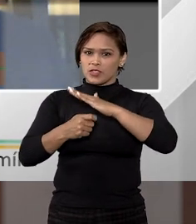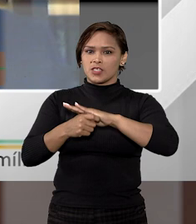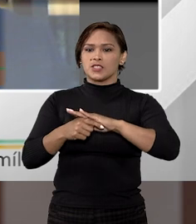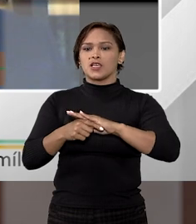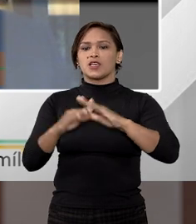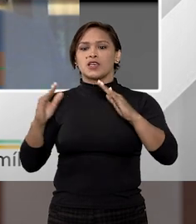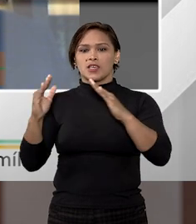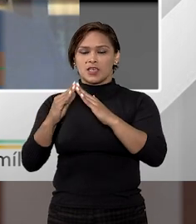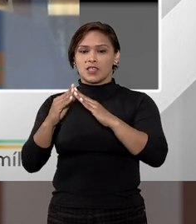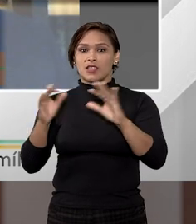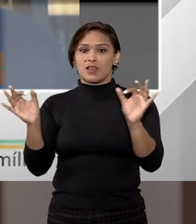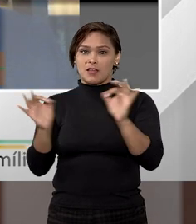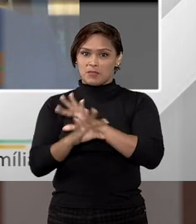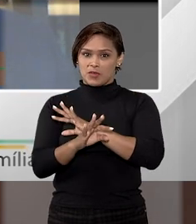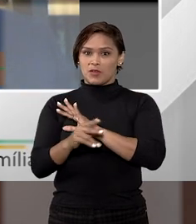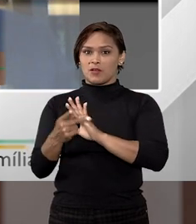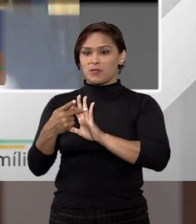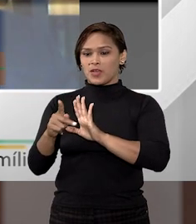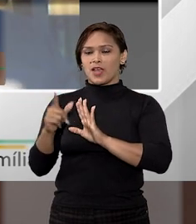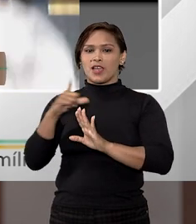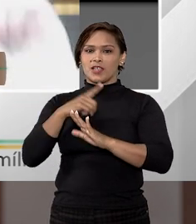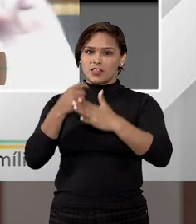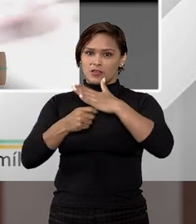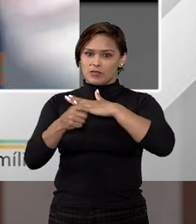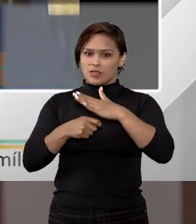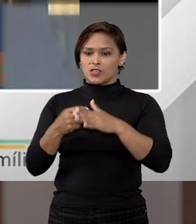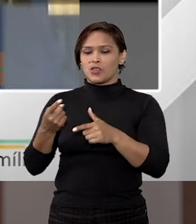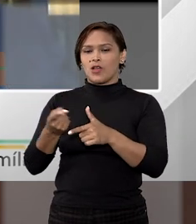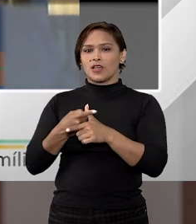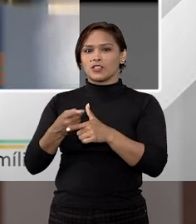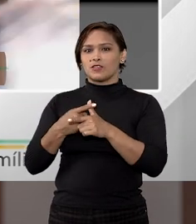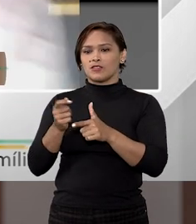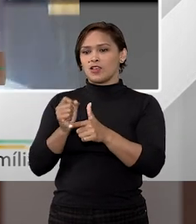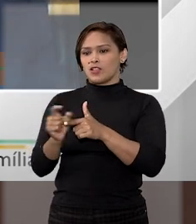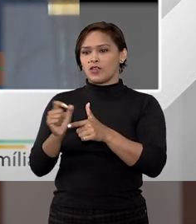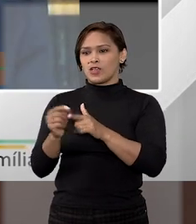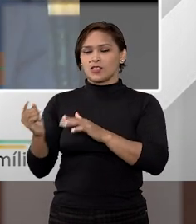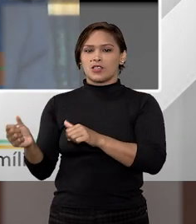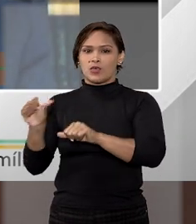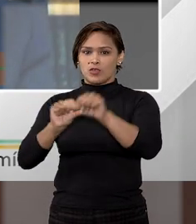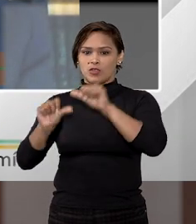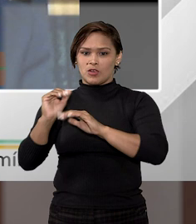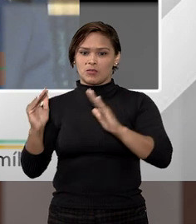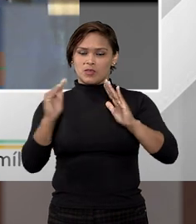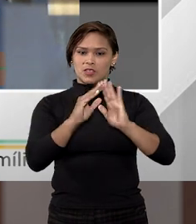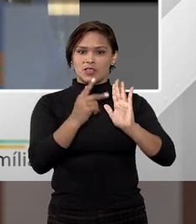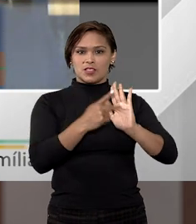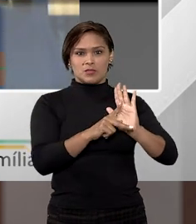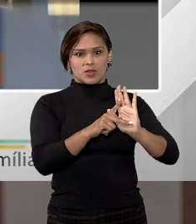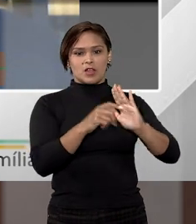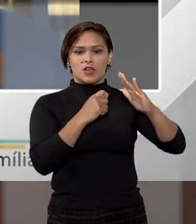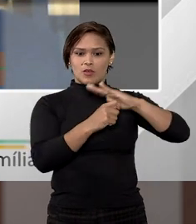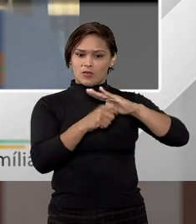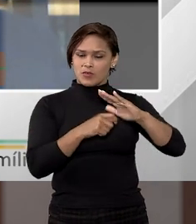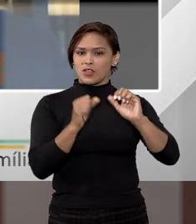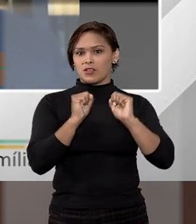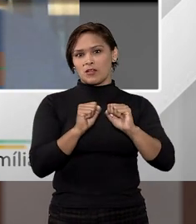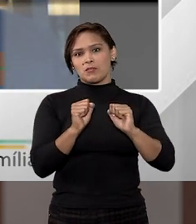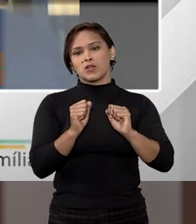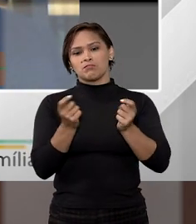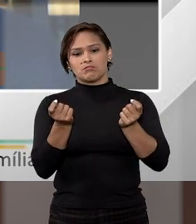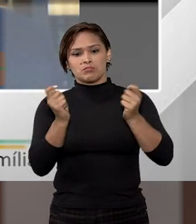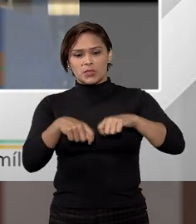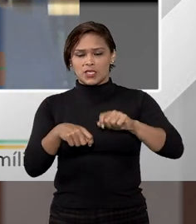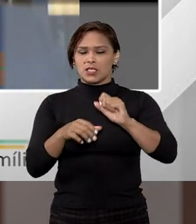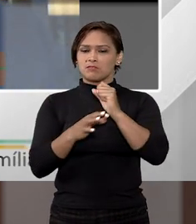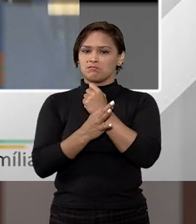imobiliário e quitar a casa própria e aí ele tem um fiador, ele larga a dívida da locação e muda para essa casa própria dele, o fiador pode perder a casa onde